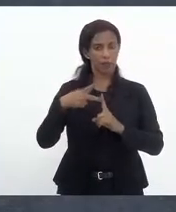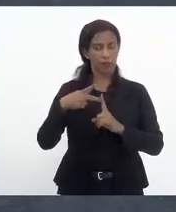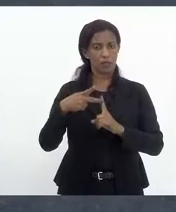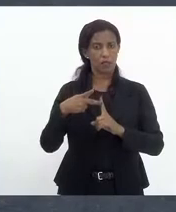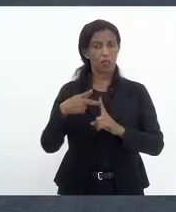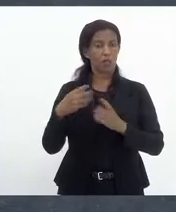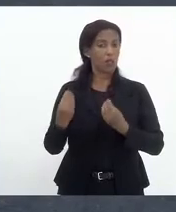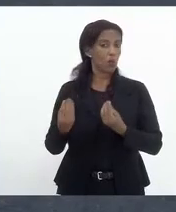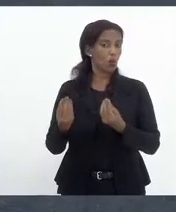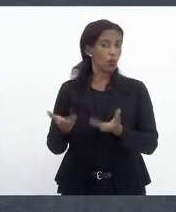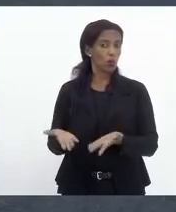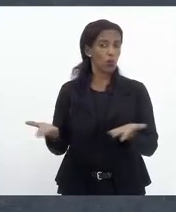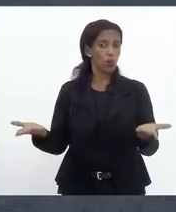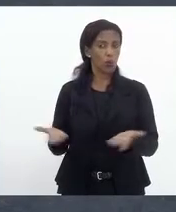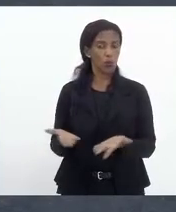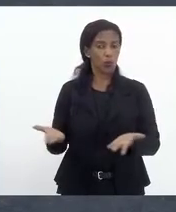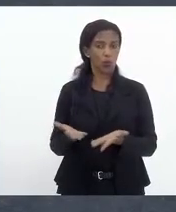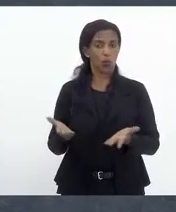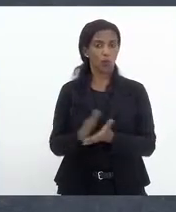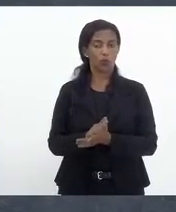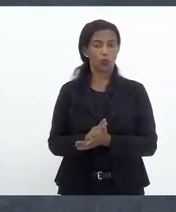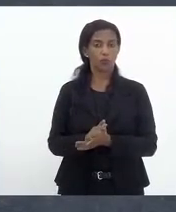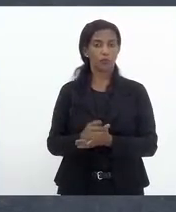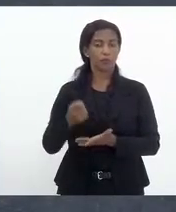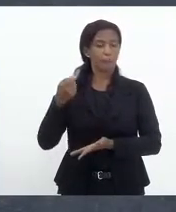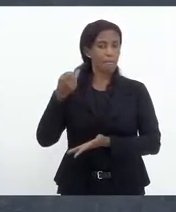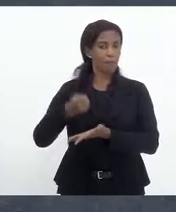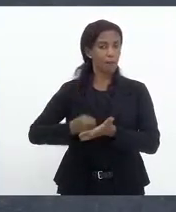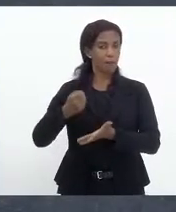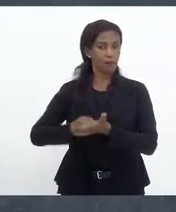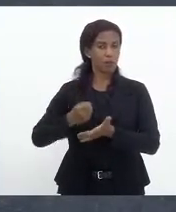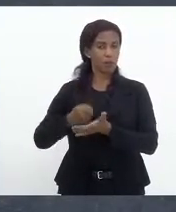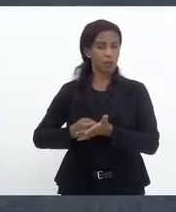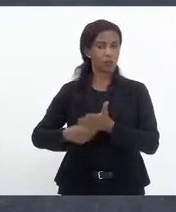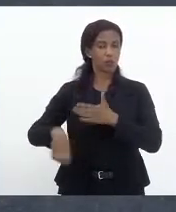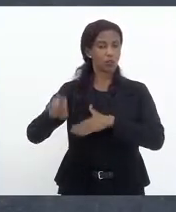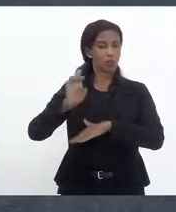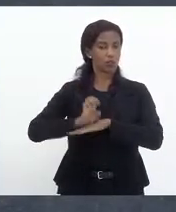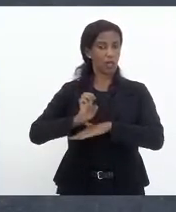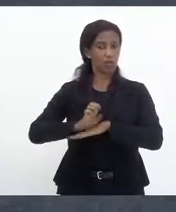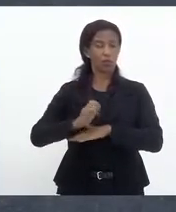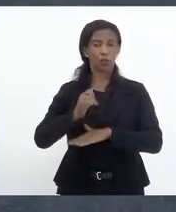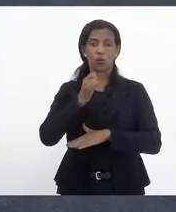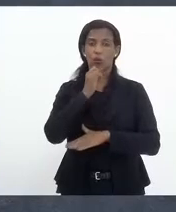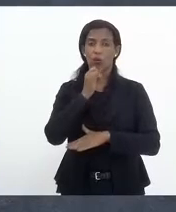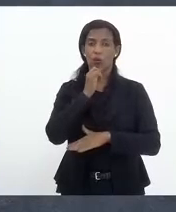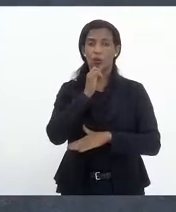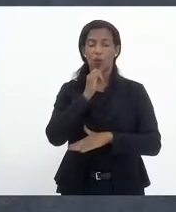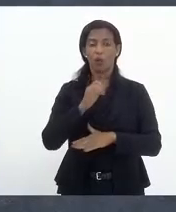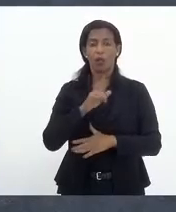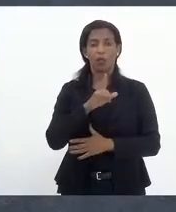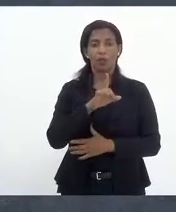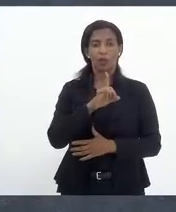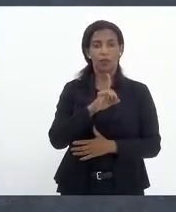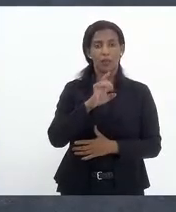acabam hoje pressionando as finanças do Estado, como por exemplo o que foi a Operação Delaware,